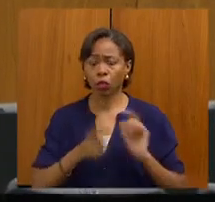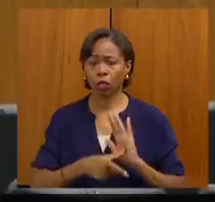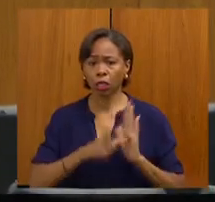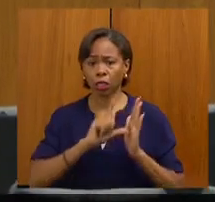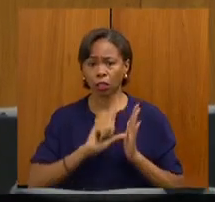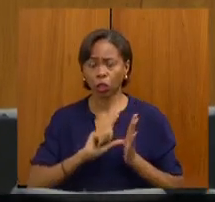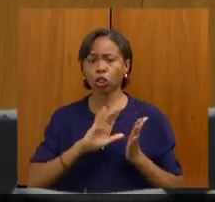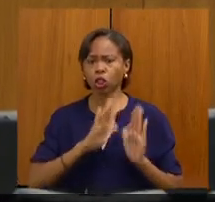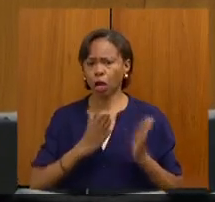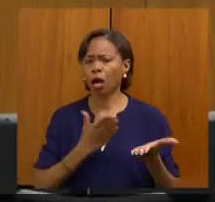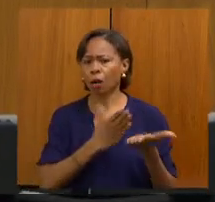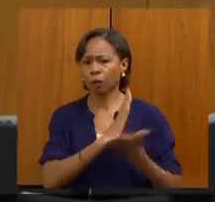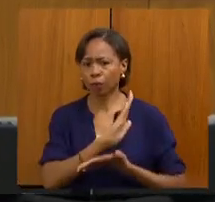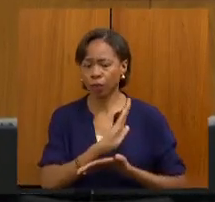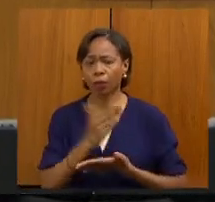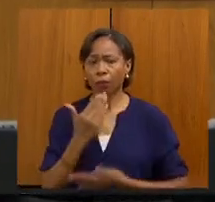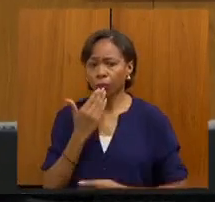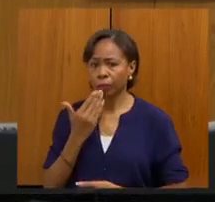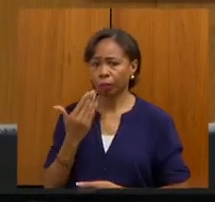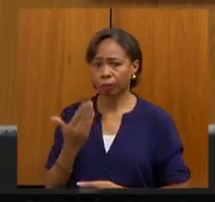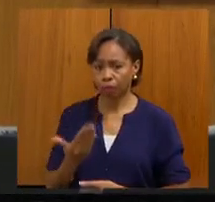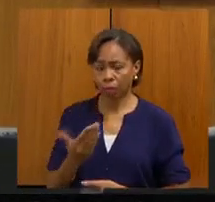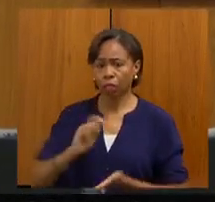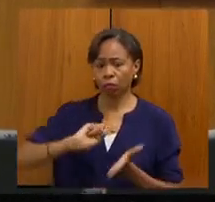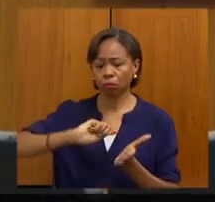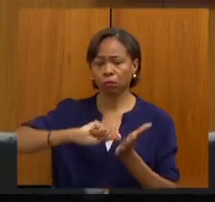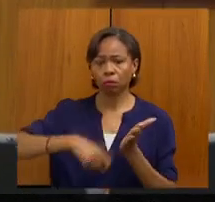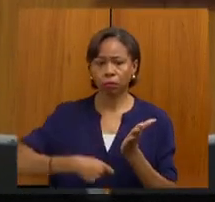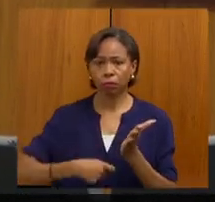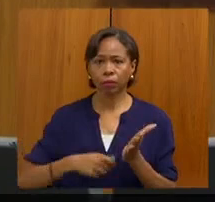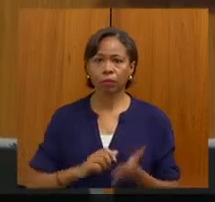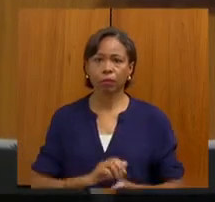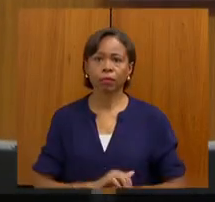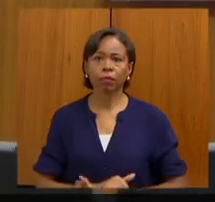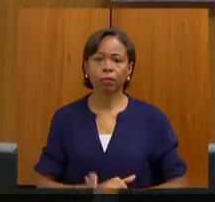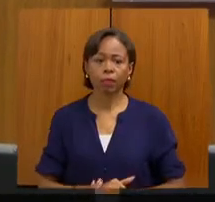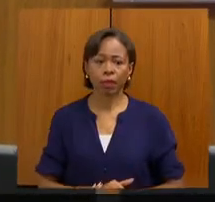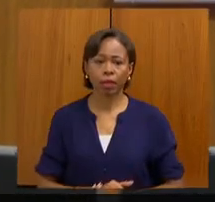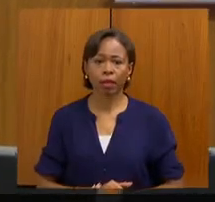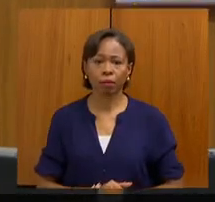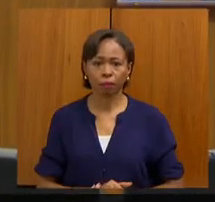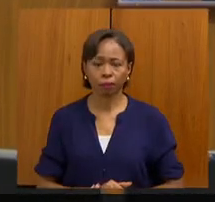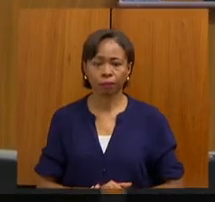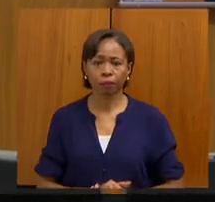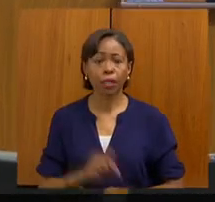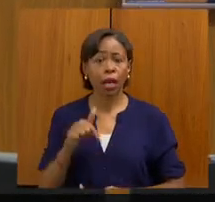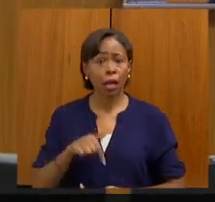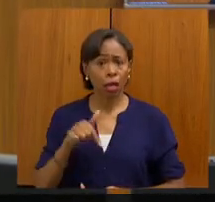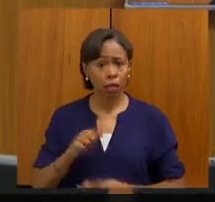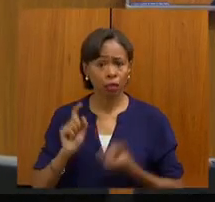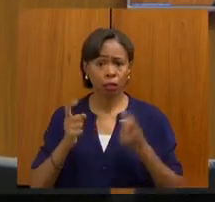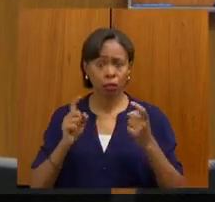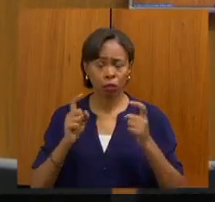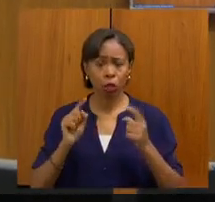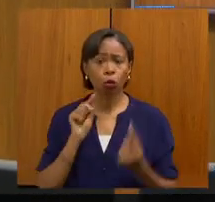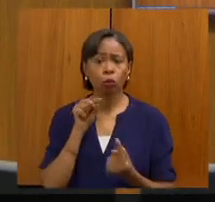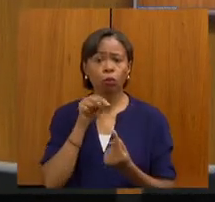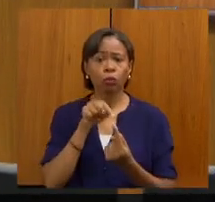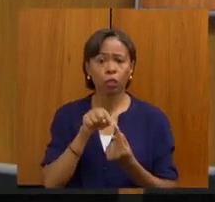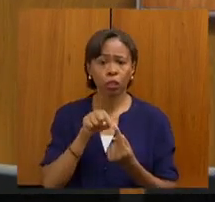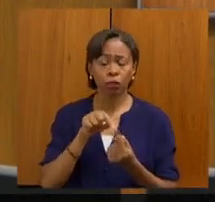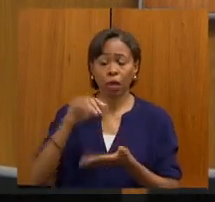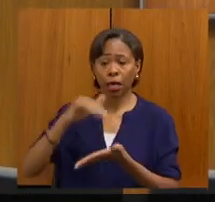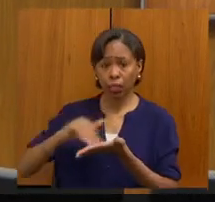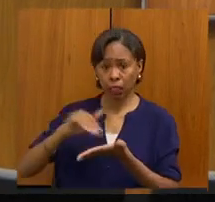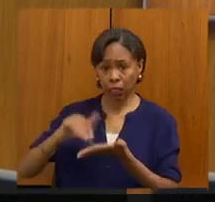aprovada e solicita a sua subscrição. Esta reunião se destina a debater com a Secretaria de